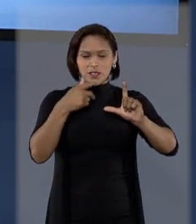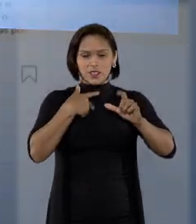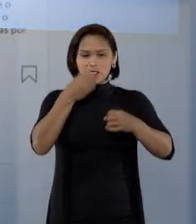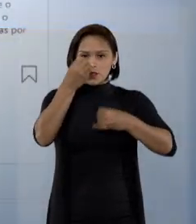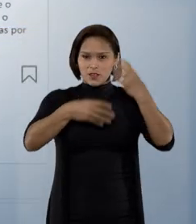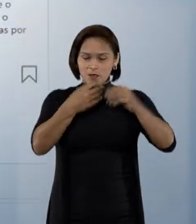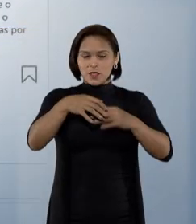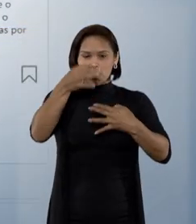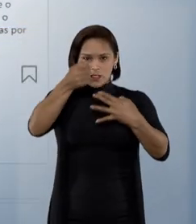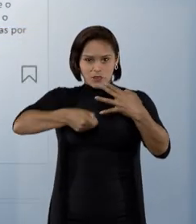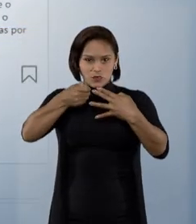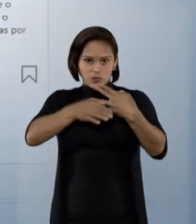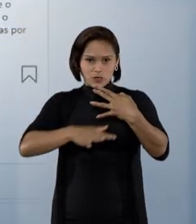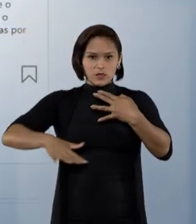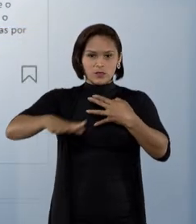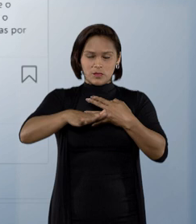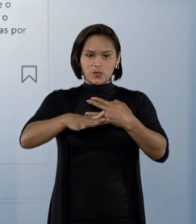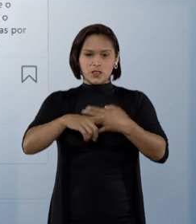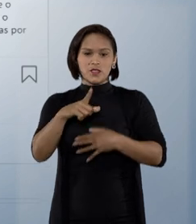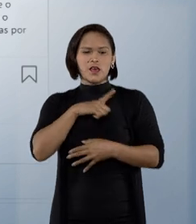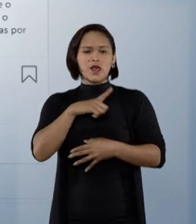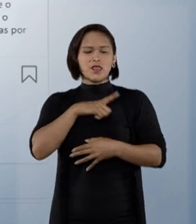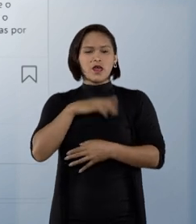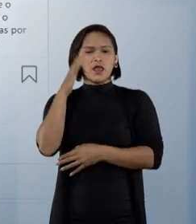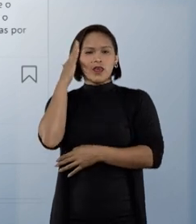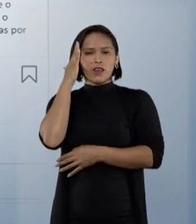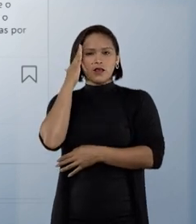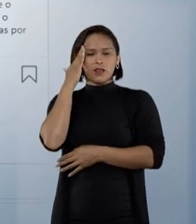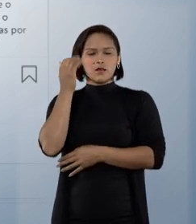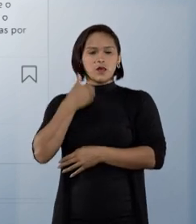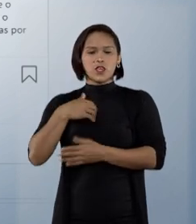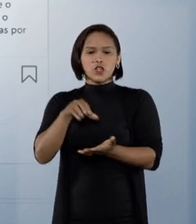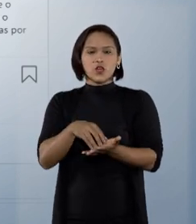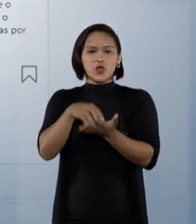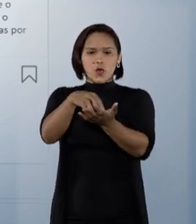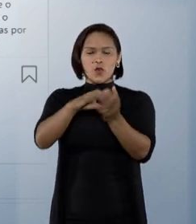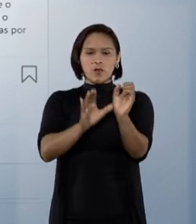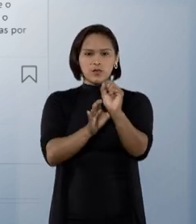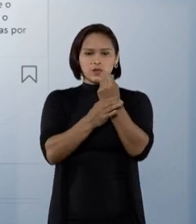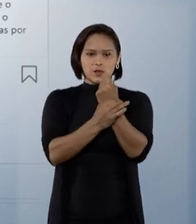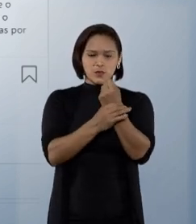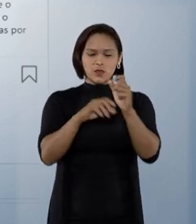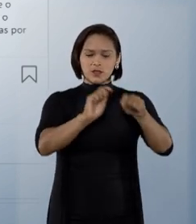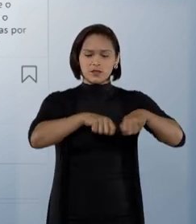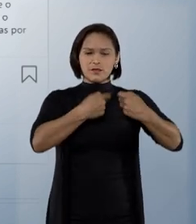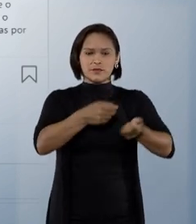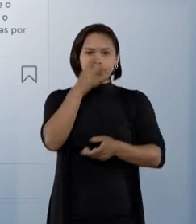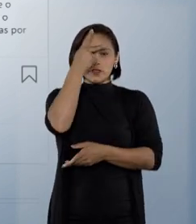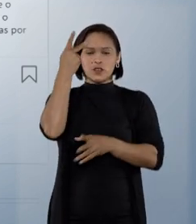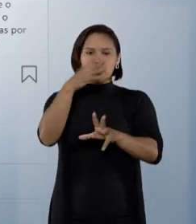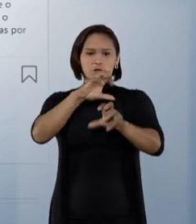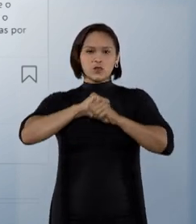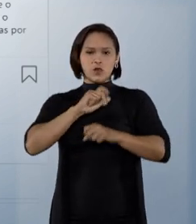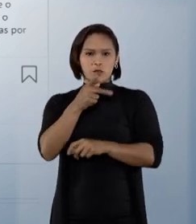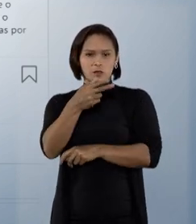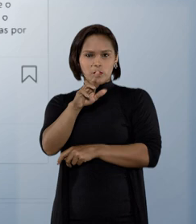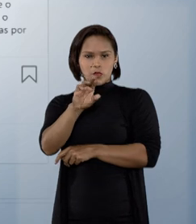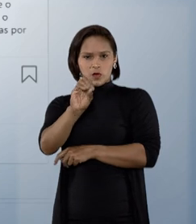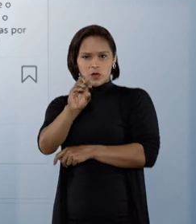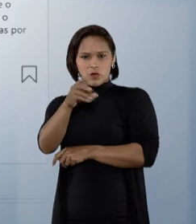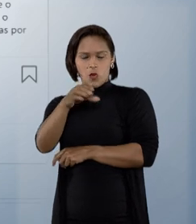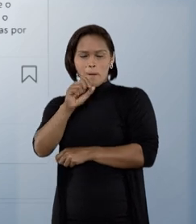diz que a jurisprudência do tribunal tem entendimento de que o órgão de proteção e defesa do consumidor, PROCON,